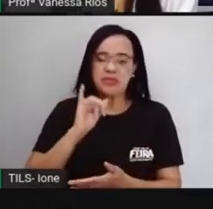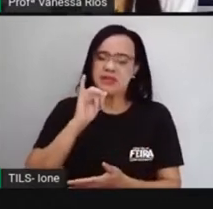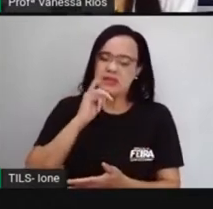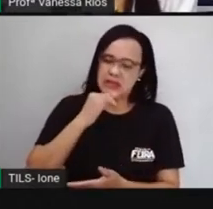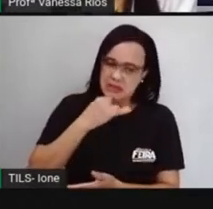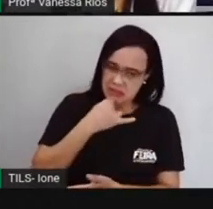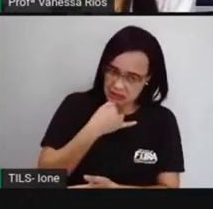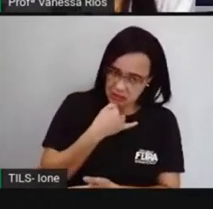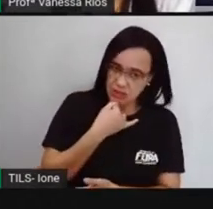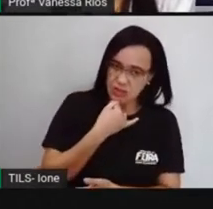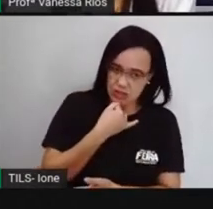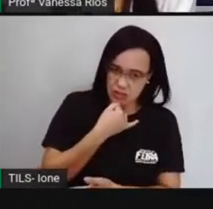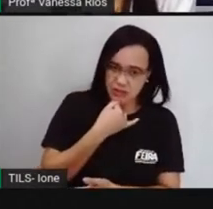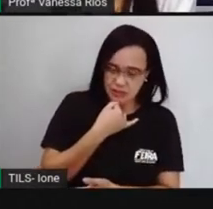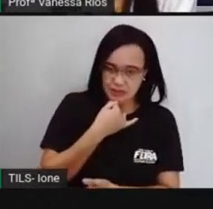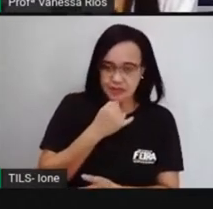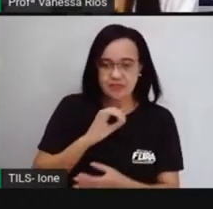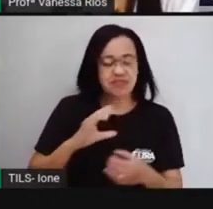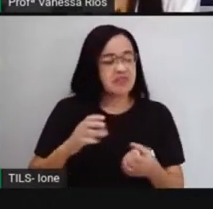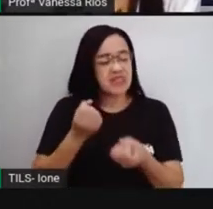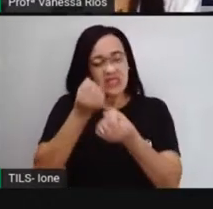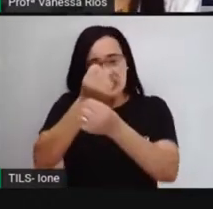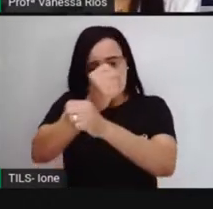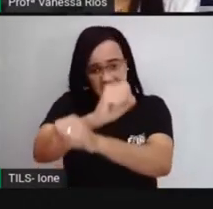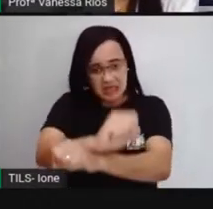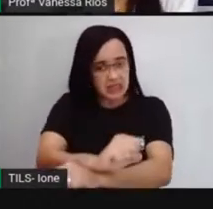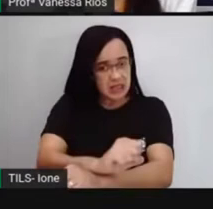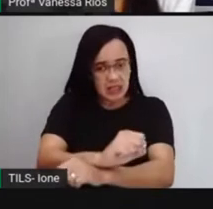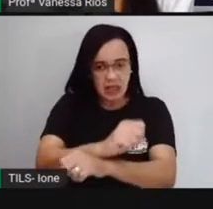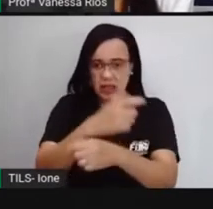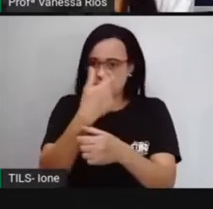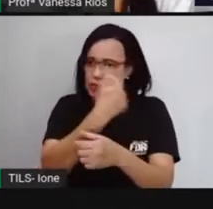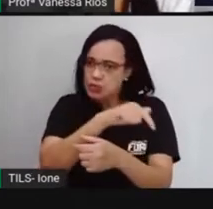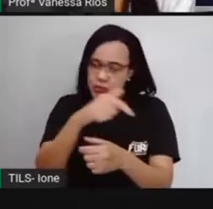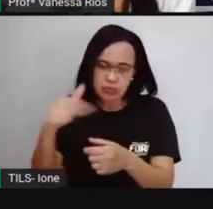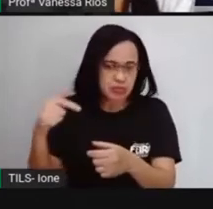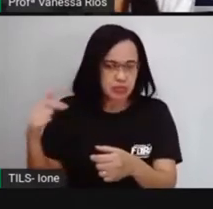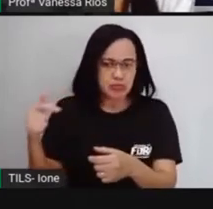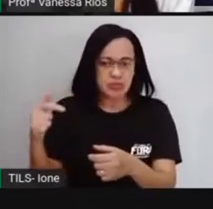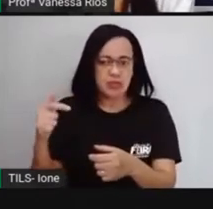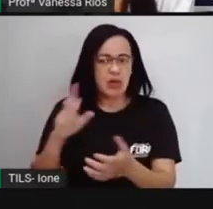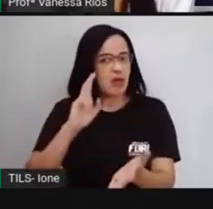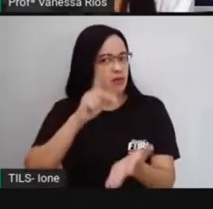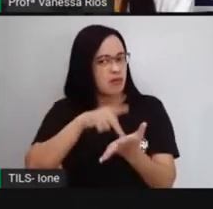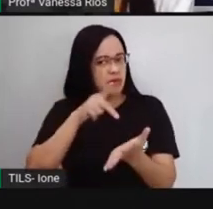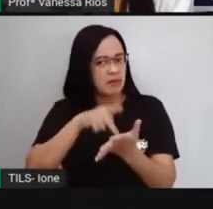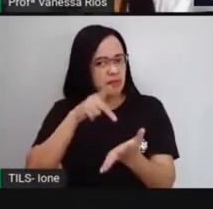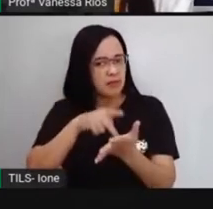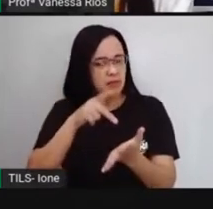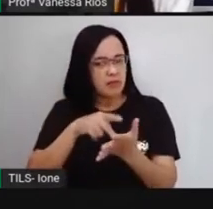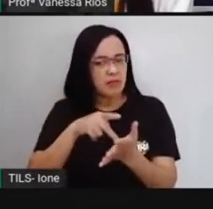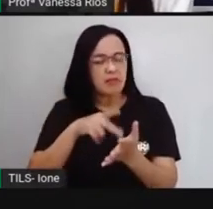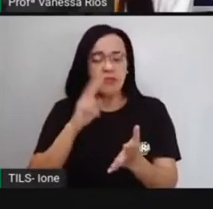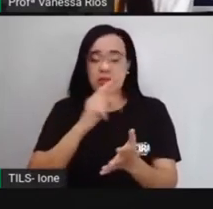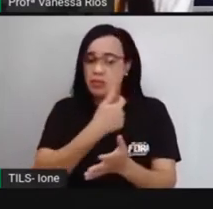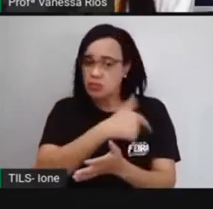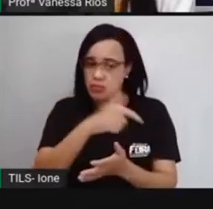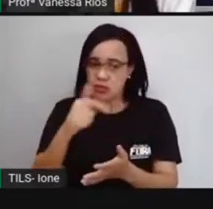existam mais escravos, pelo menos formalmente, né, em nosso país, a gente percebe o quanto de